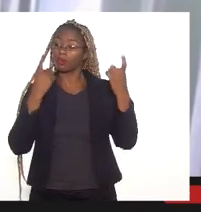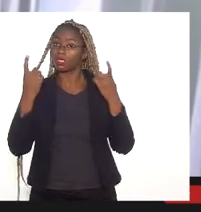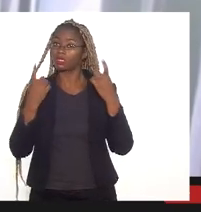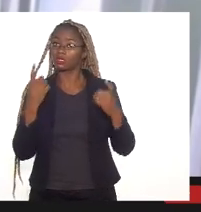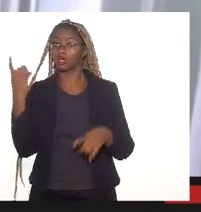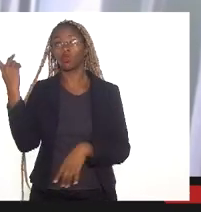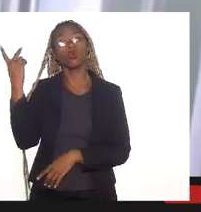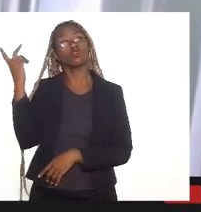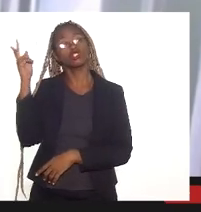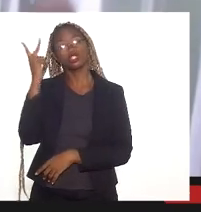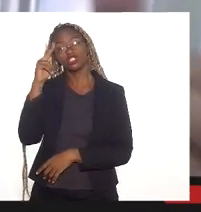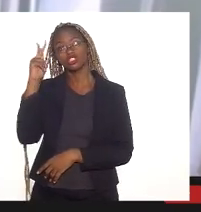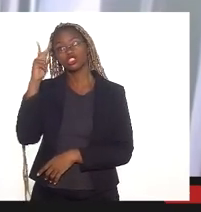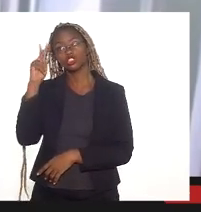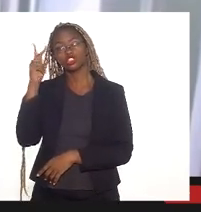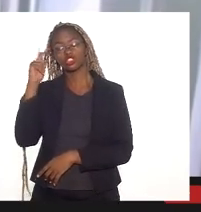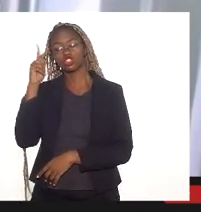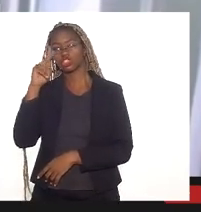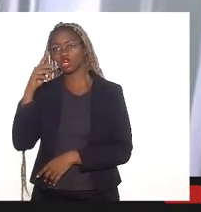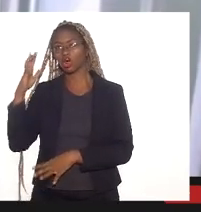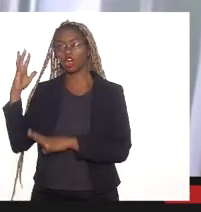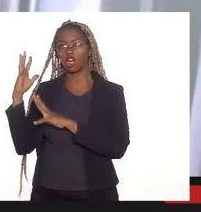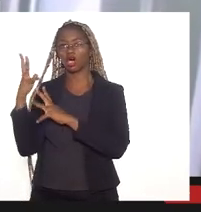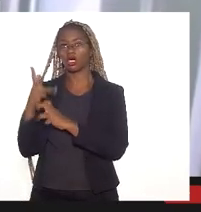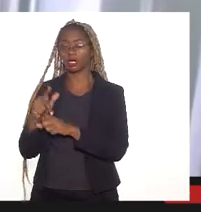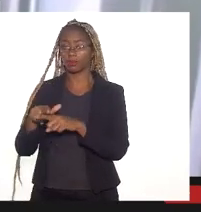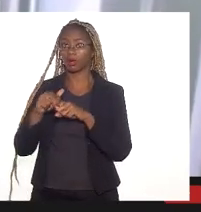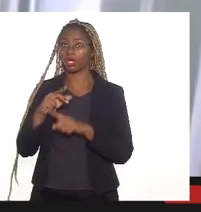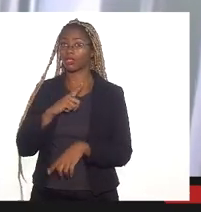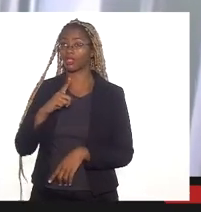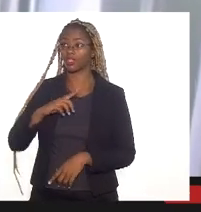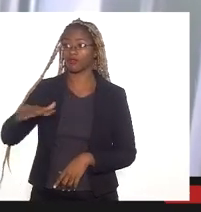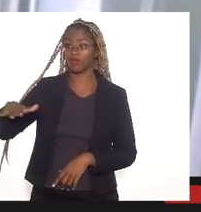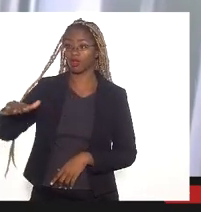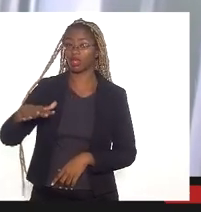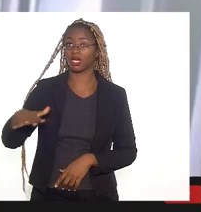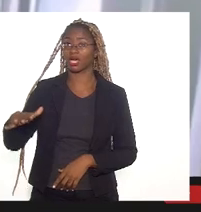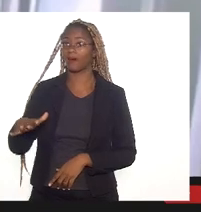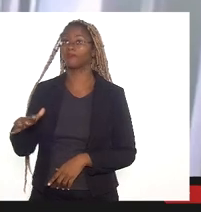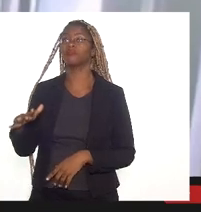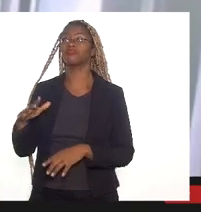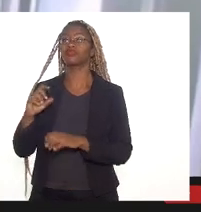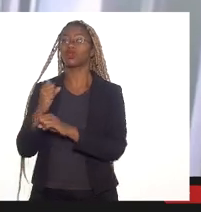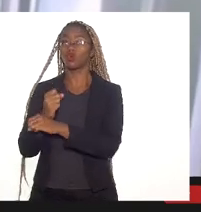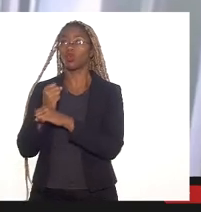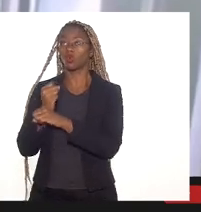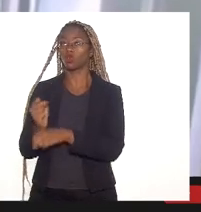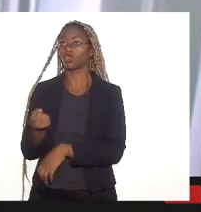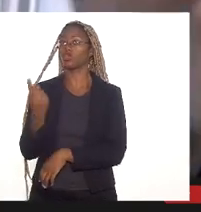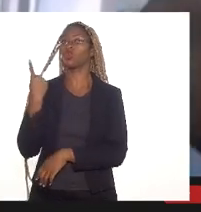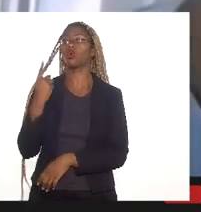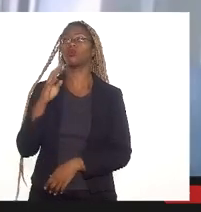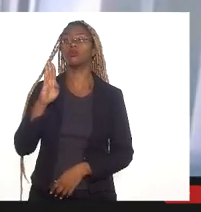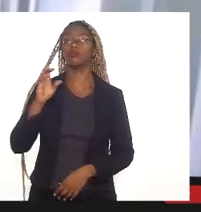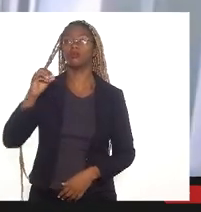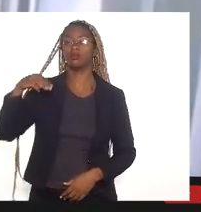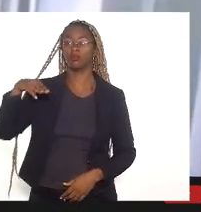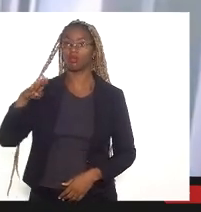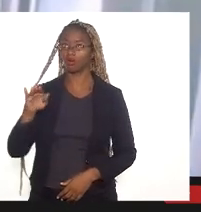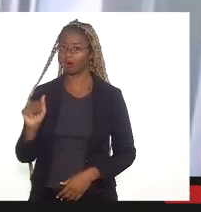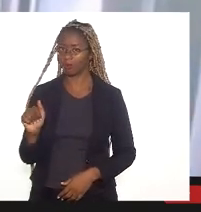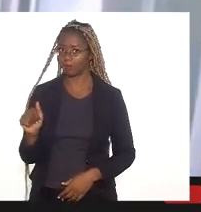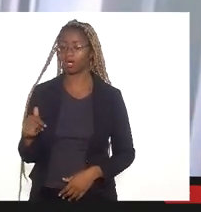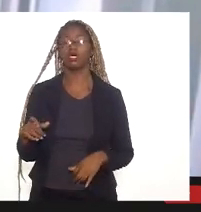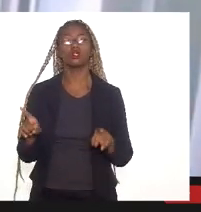-arqueológico. Ali teve lugar o quilombo do Bomba, do deputado da Mônica Francisco, tendo em vista